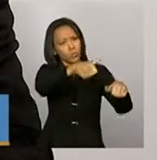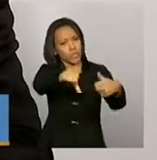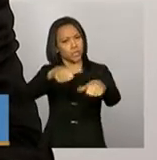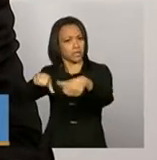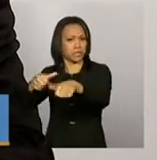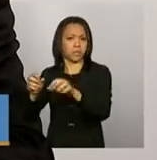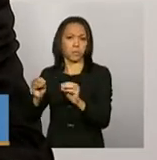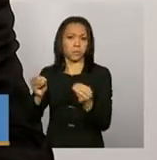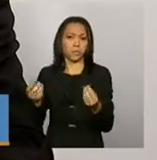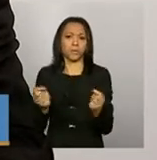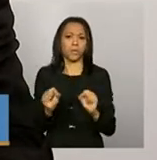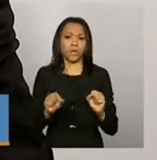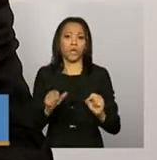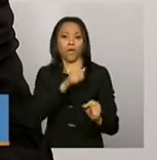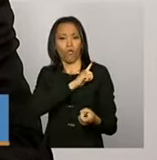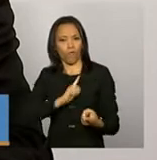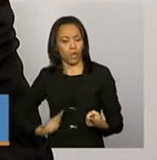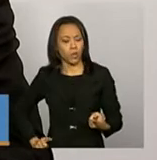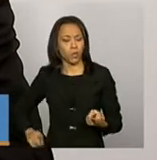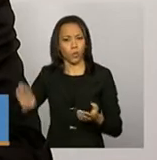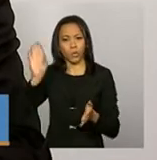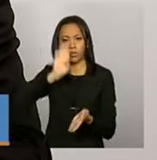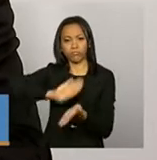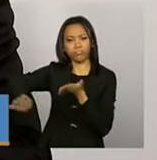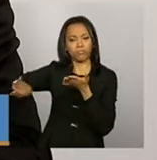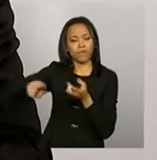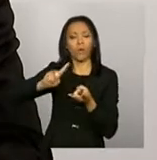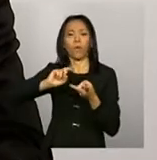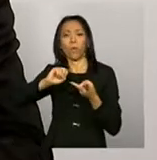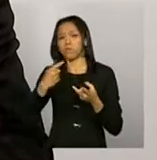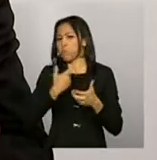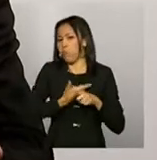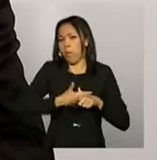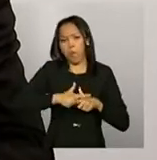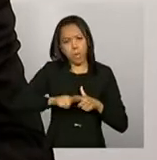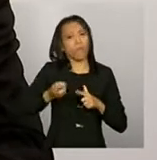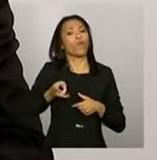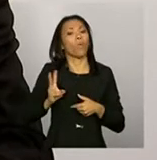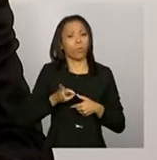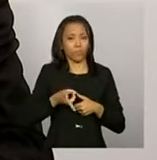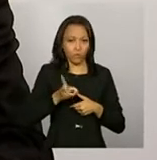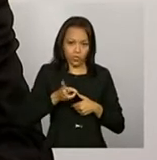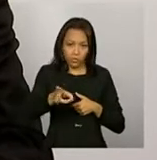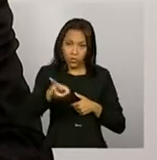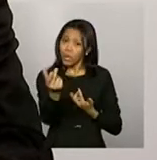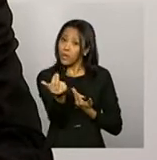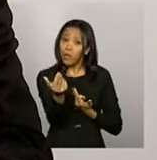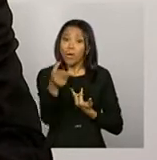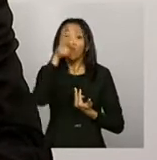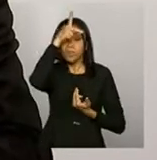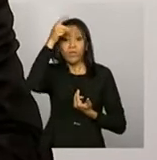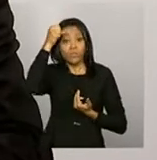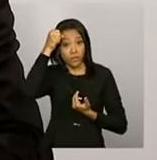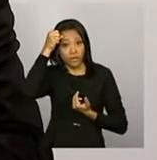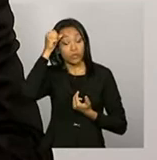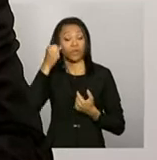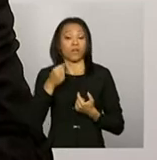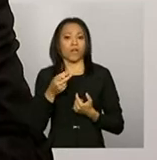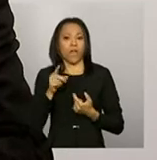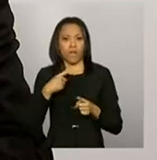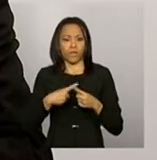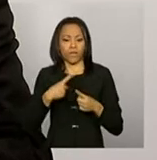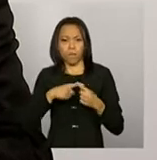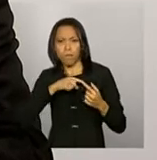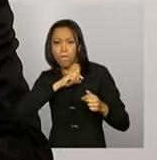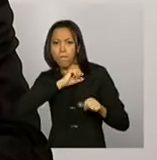governadores, sem nenhum problema. da mesma forma que aconteceu com os prefeitos. Quer dizer, você ouve uma